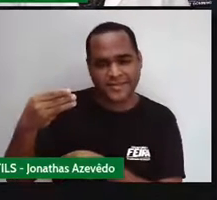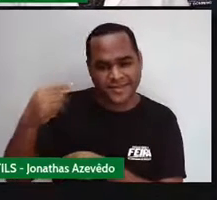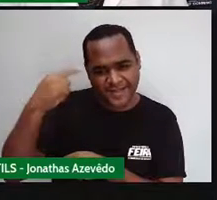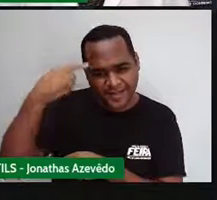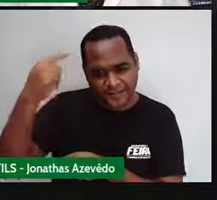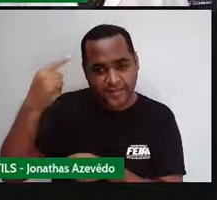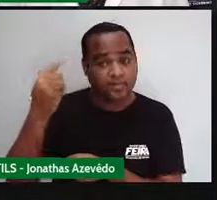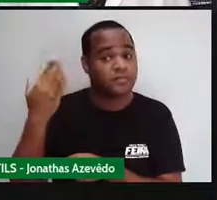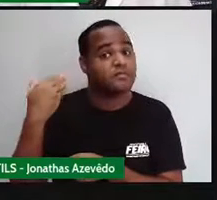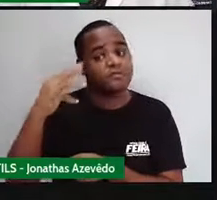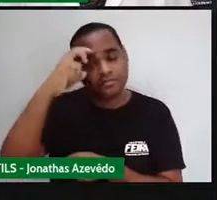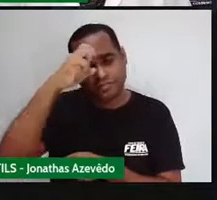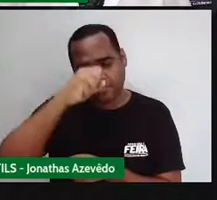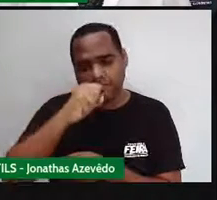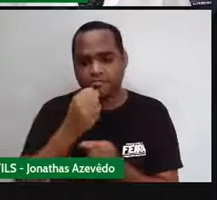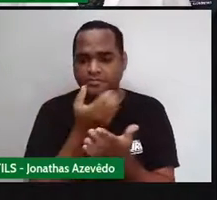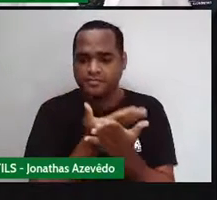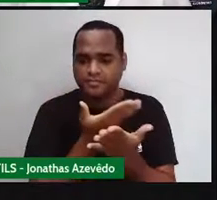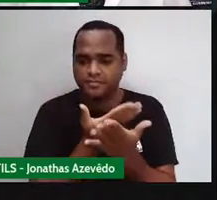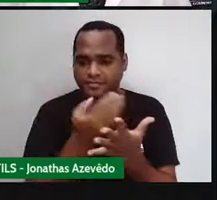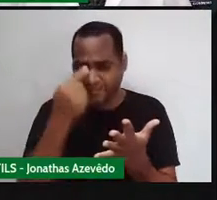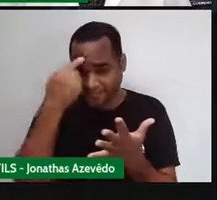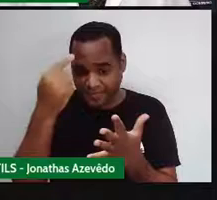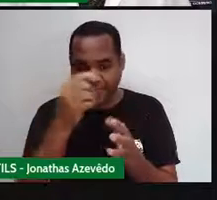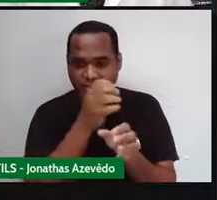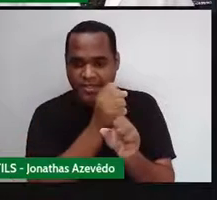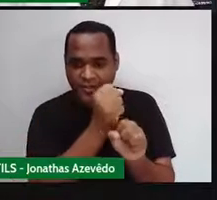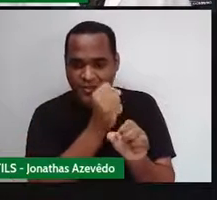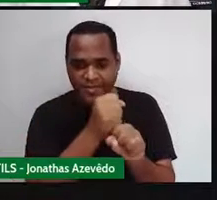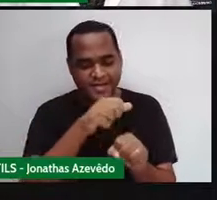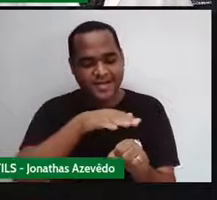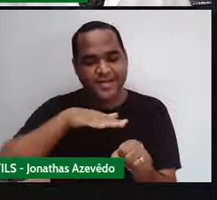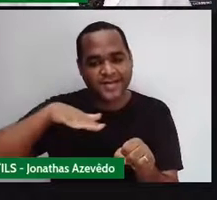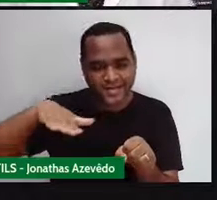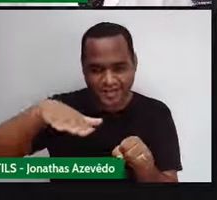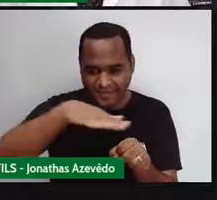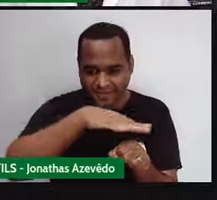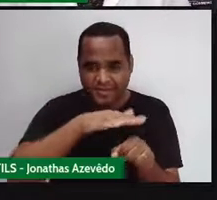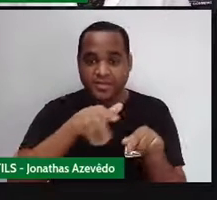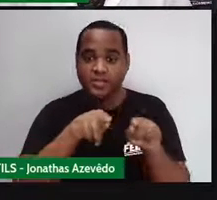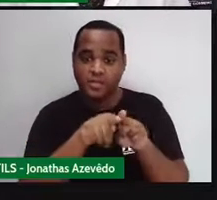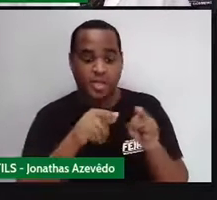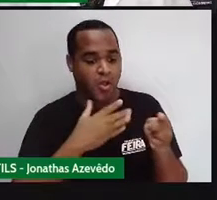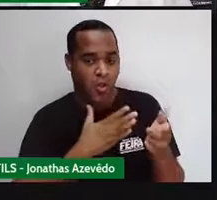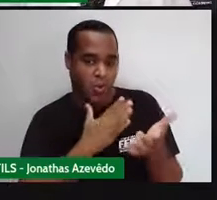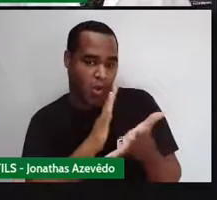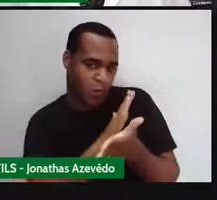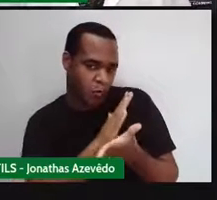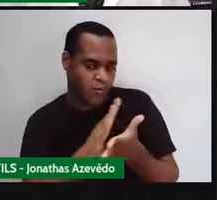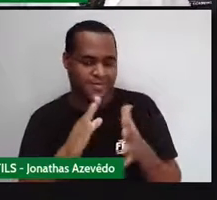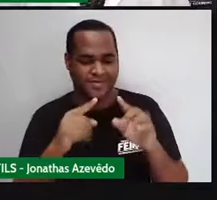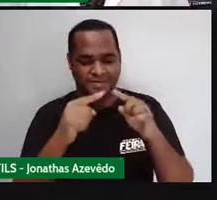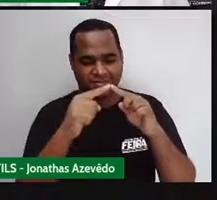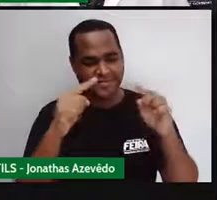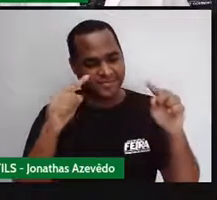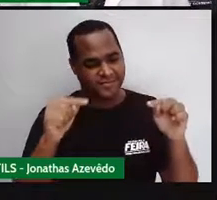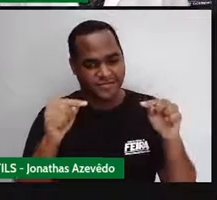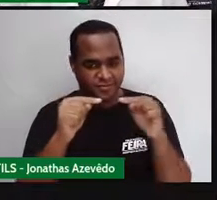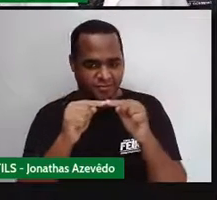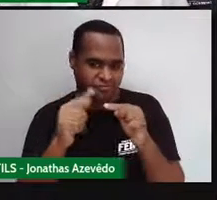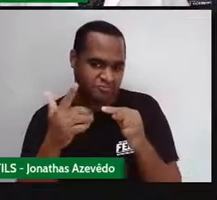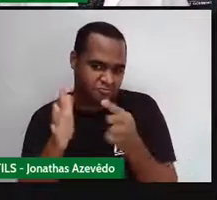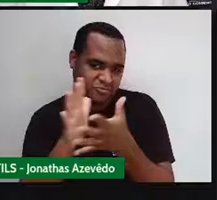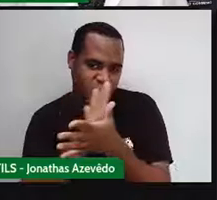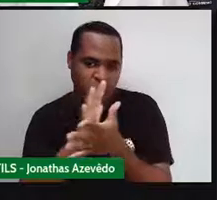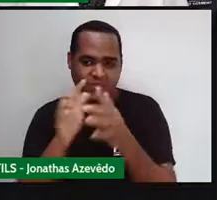a estudar o cálculo de área com alguns quadriláteros, né? Na verdade, a